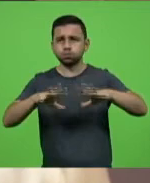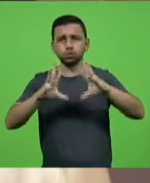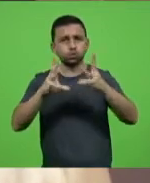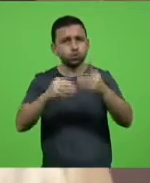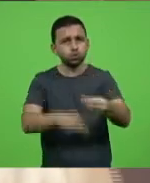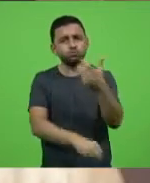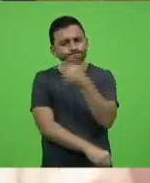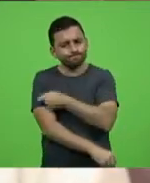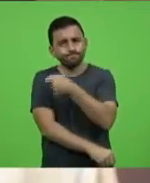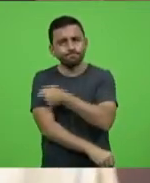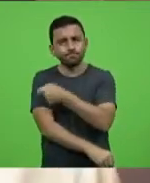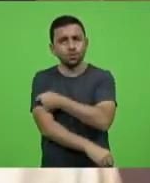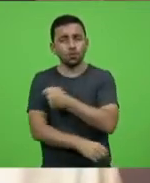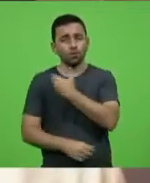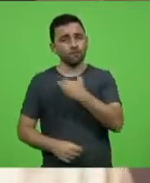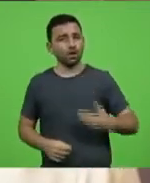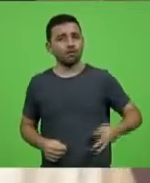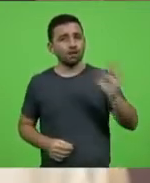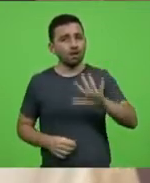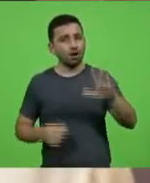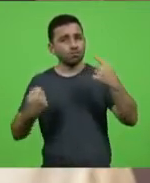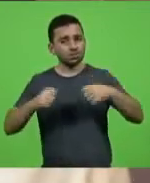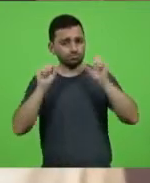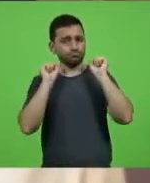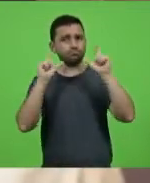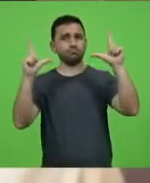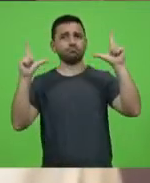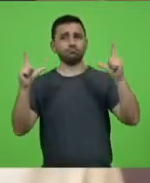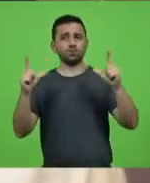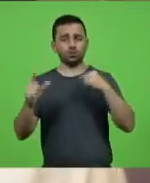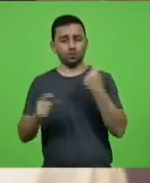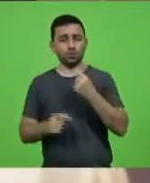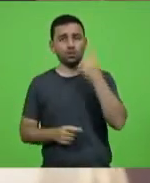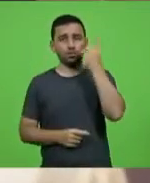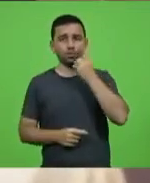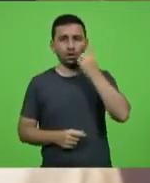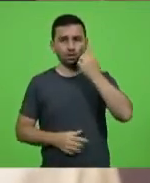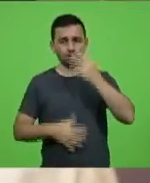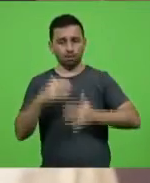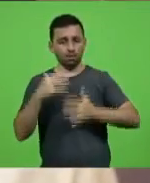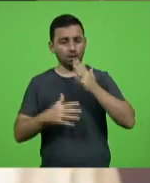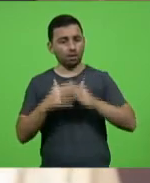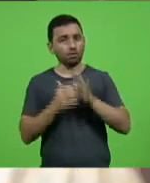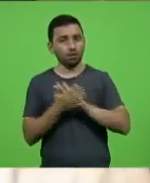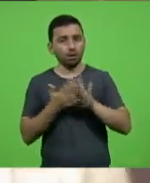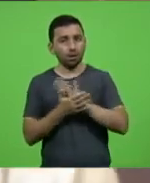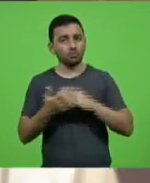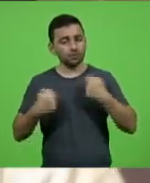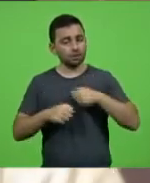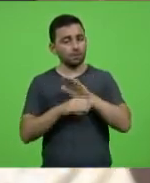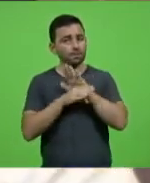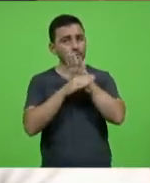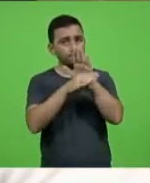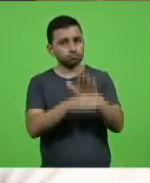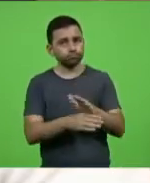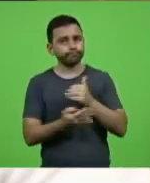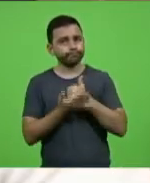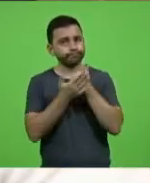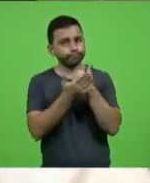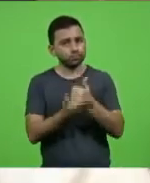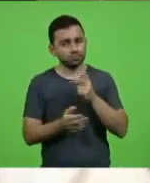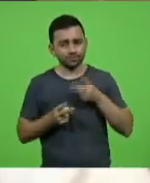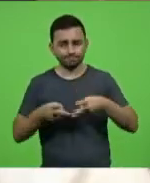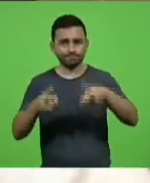governo federal acordar para isso e nós, deputados, não podemos atrapalhar nesse sentido, nós temos que colaborar e contribuir. Então, parabéns,